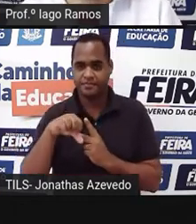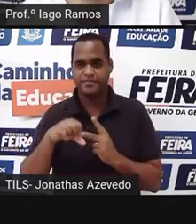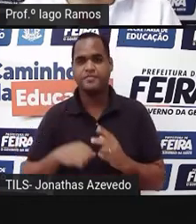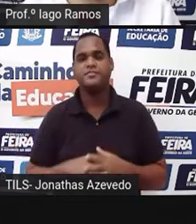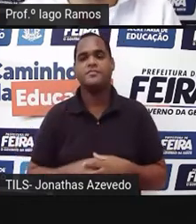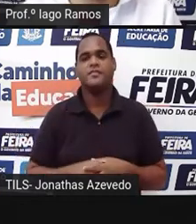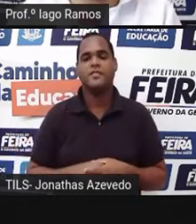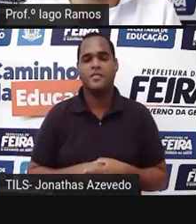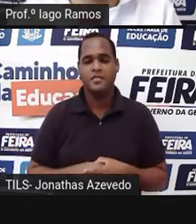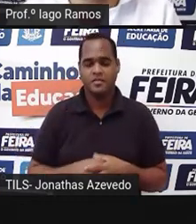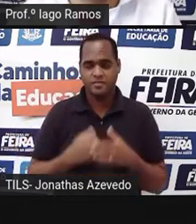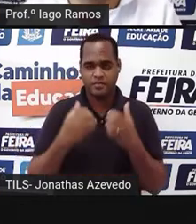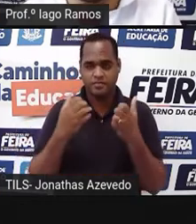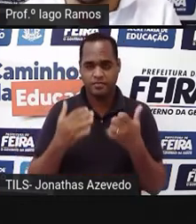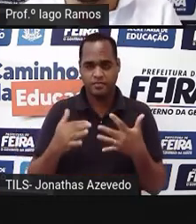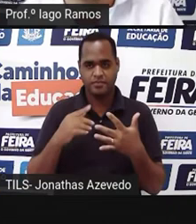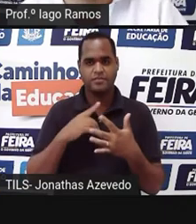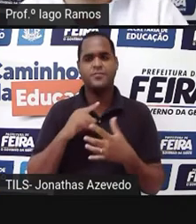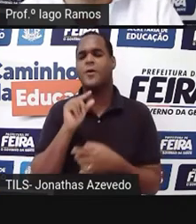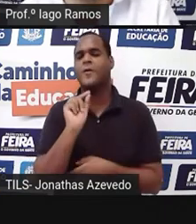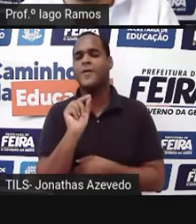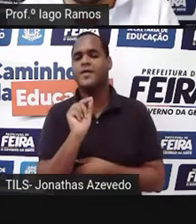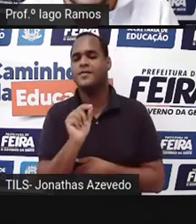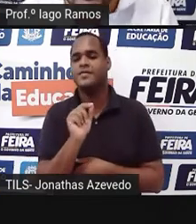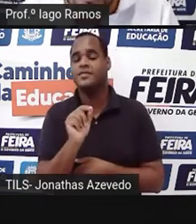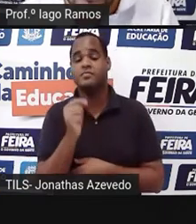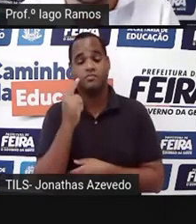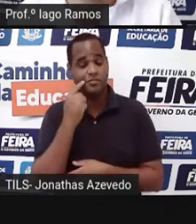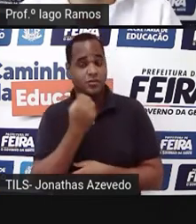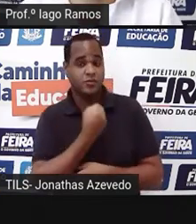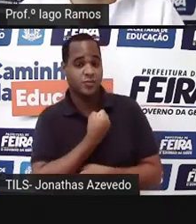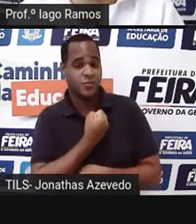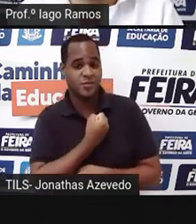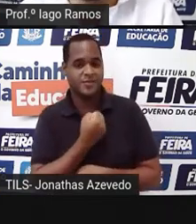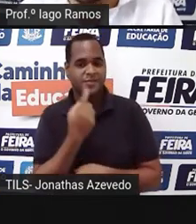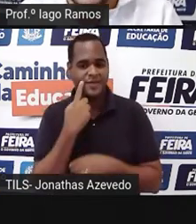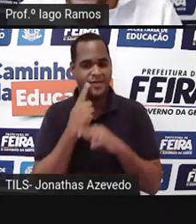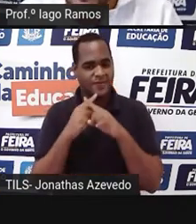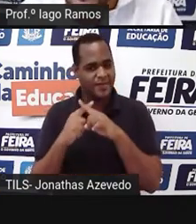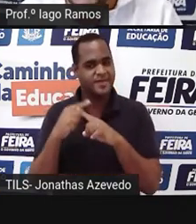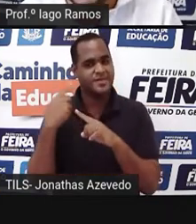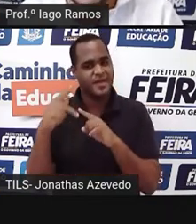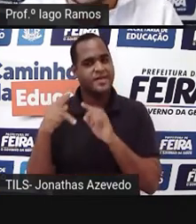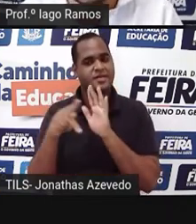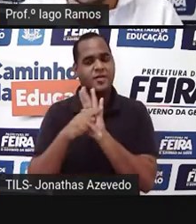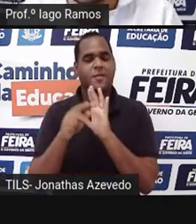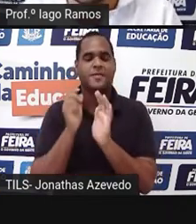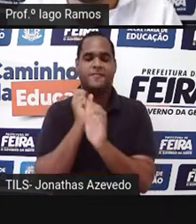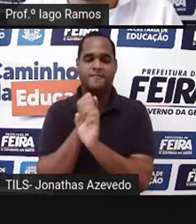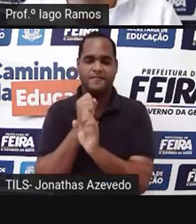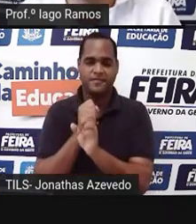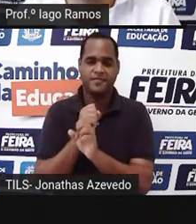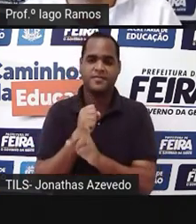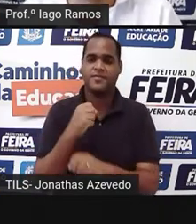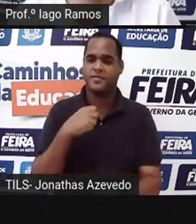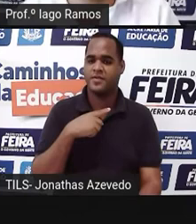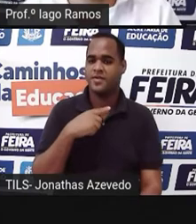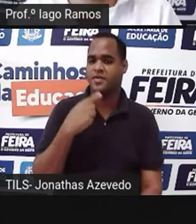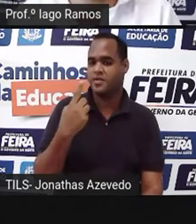E a raiz quadrada de 289 é um número que vezes ele mesmo, o resultado seja